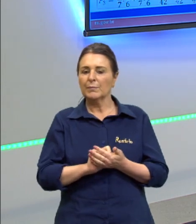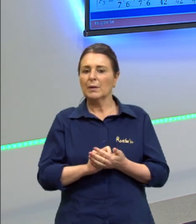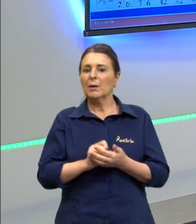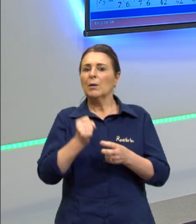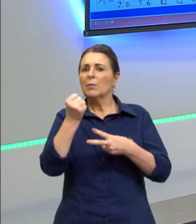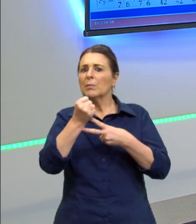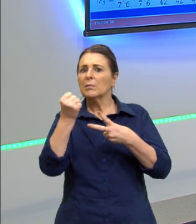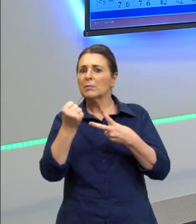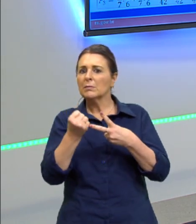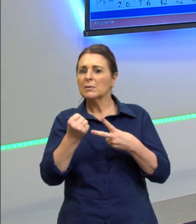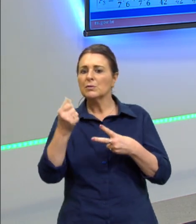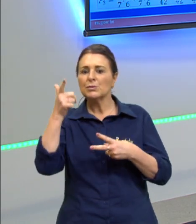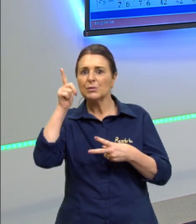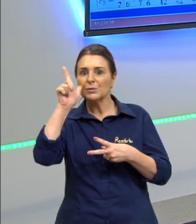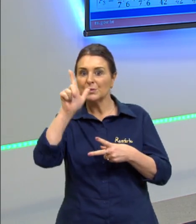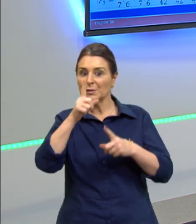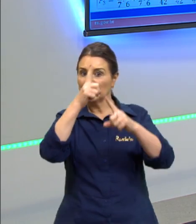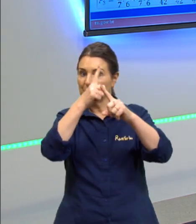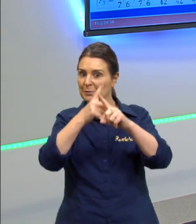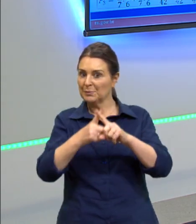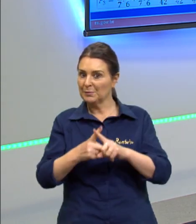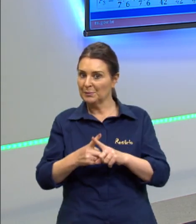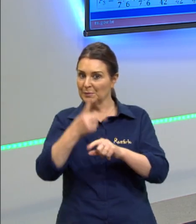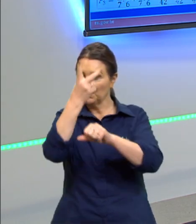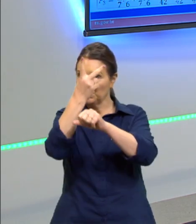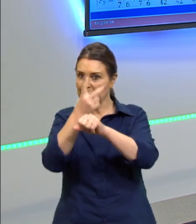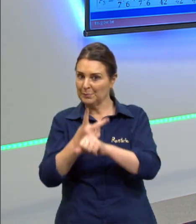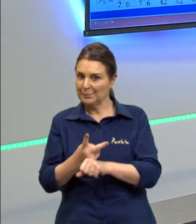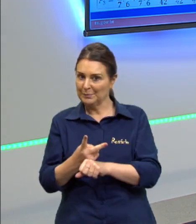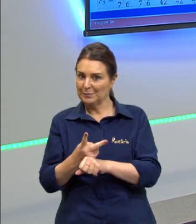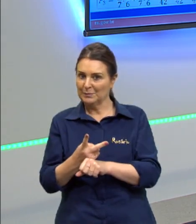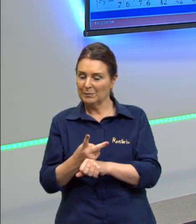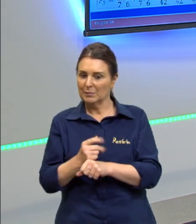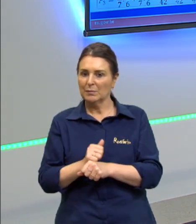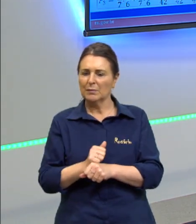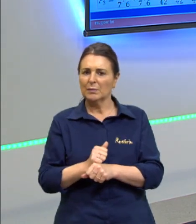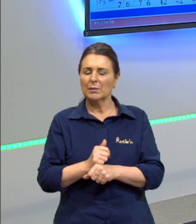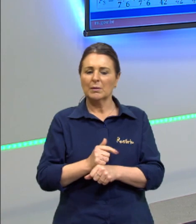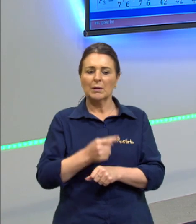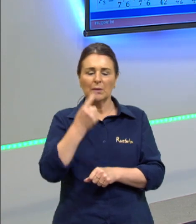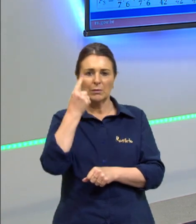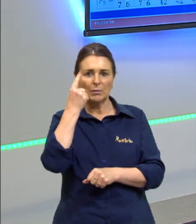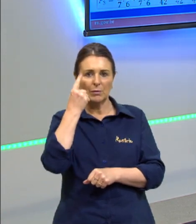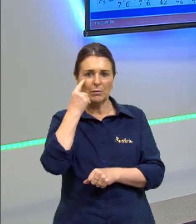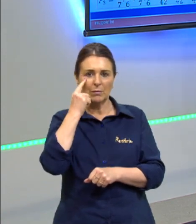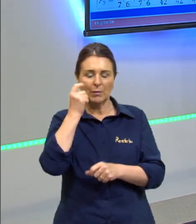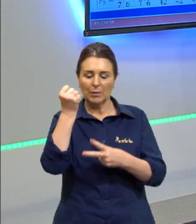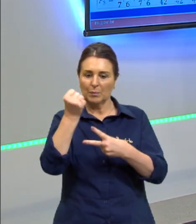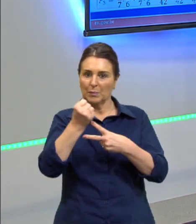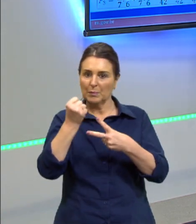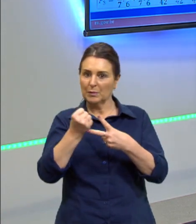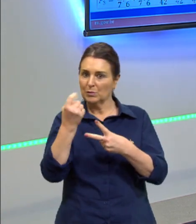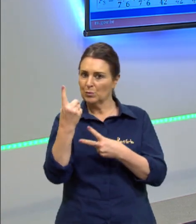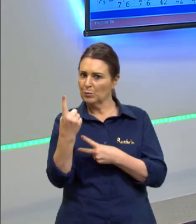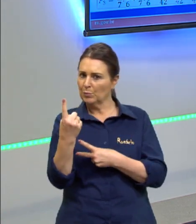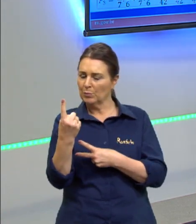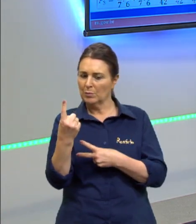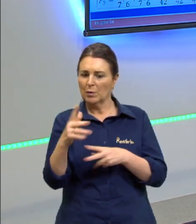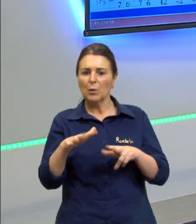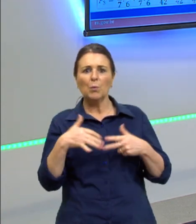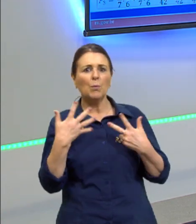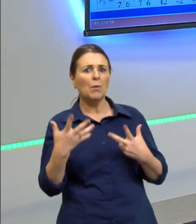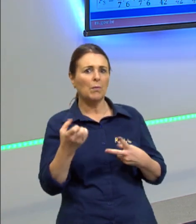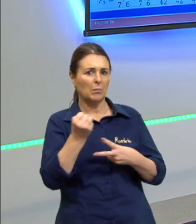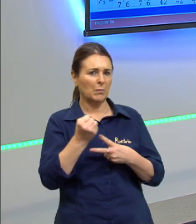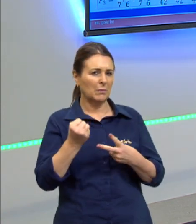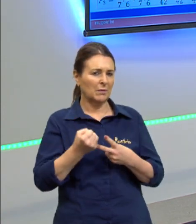probabilidades de ganhar o prêmio certo então eu vou lá e vou ver sim a probabilidade 1 qual é a probabilidade